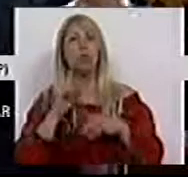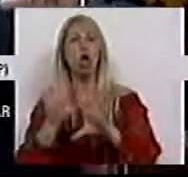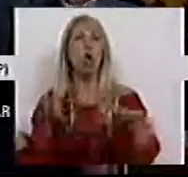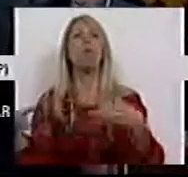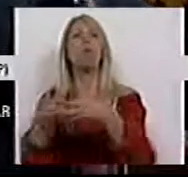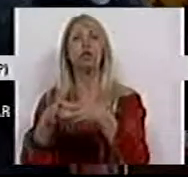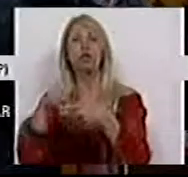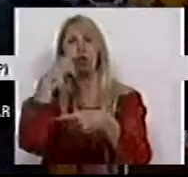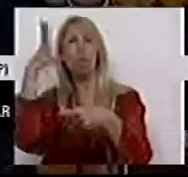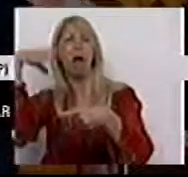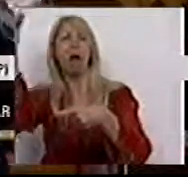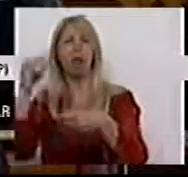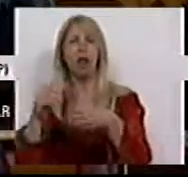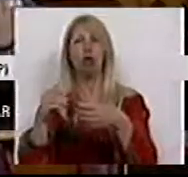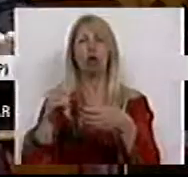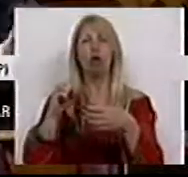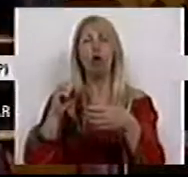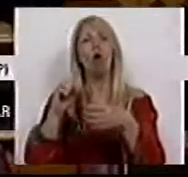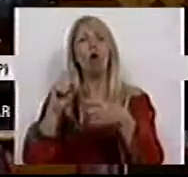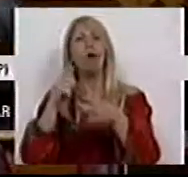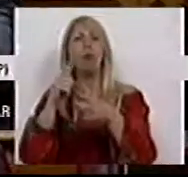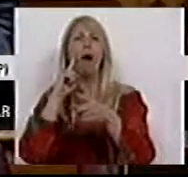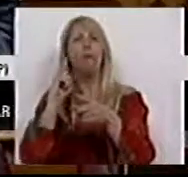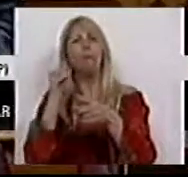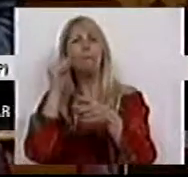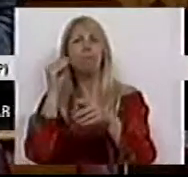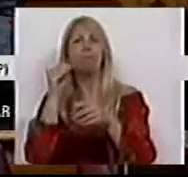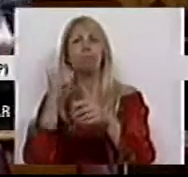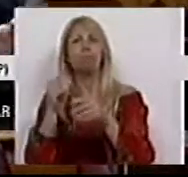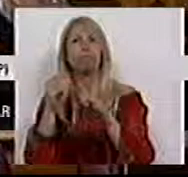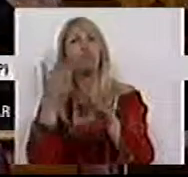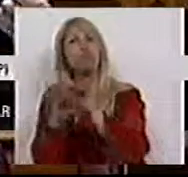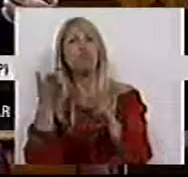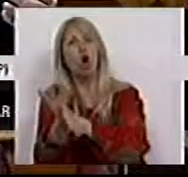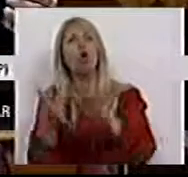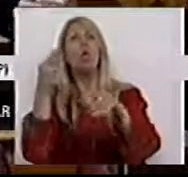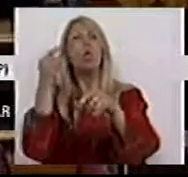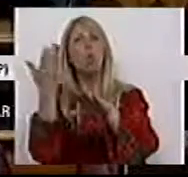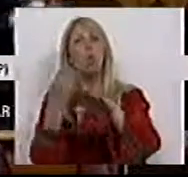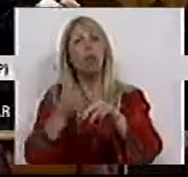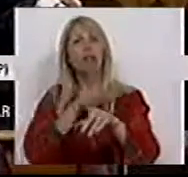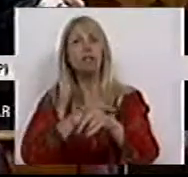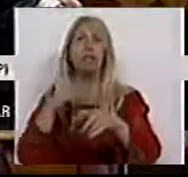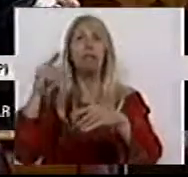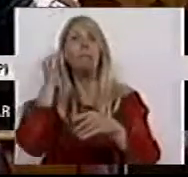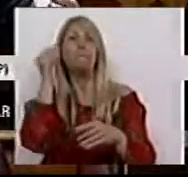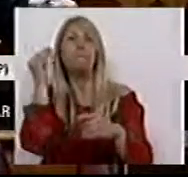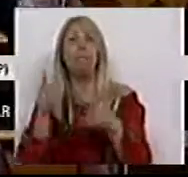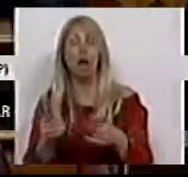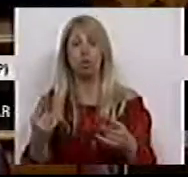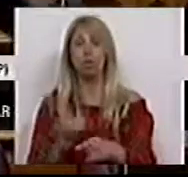e outras estruturas das praxes. E, portanto, coisas tão simples como informação,